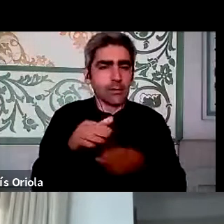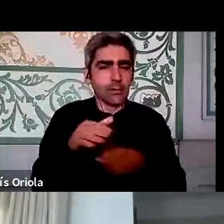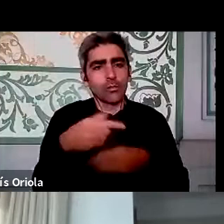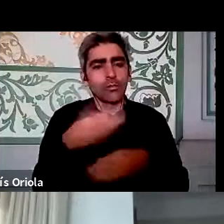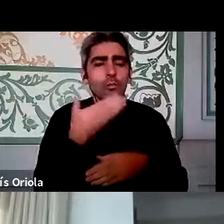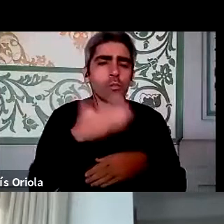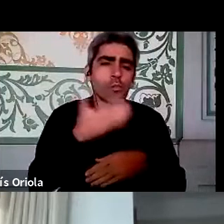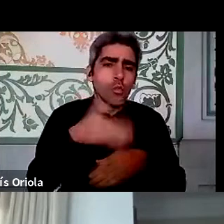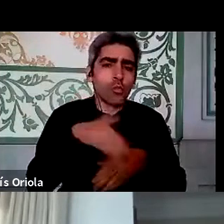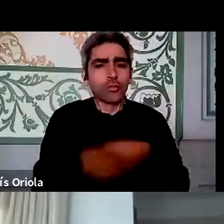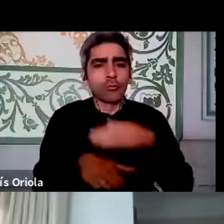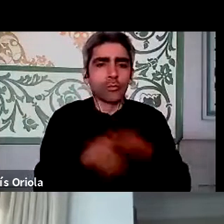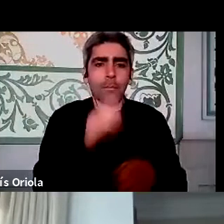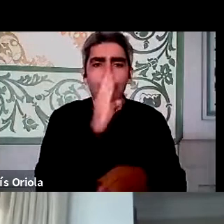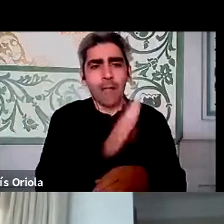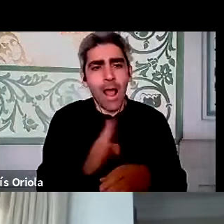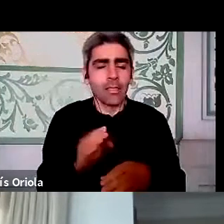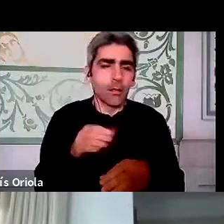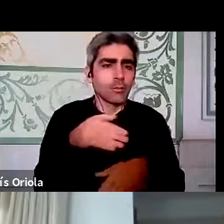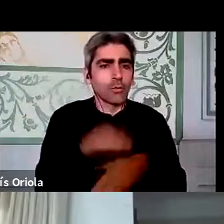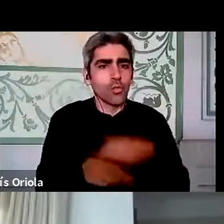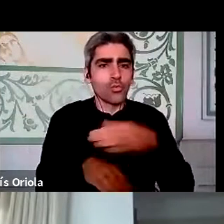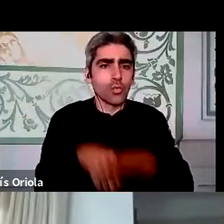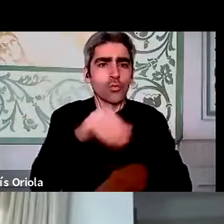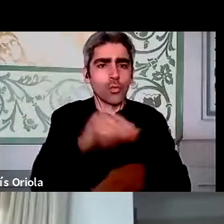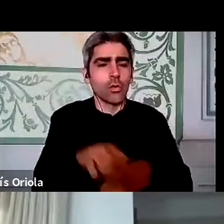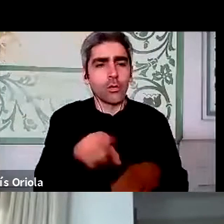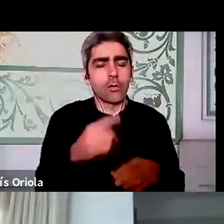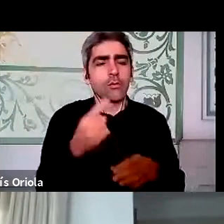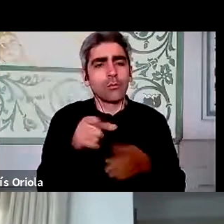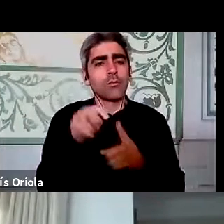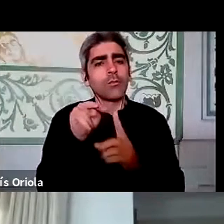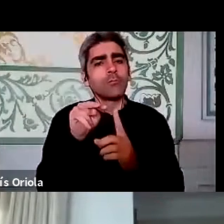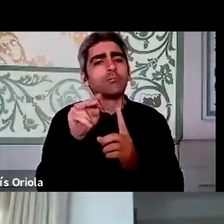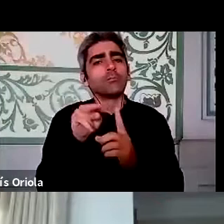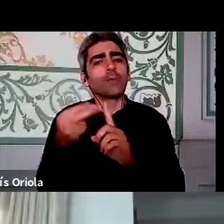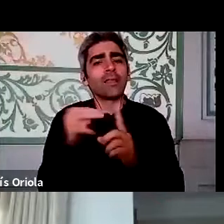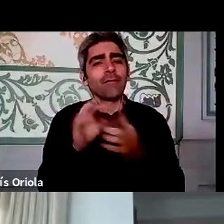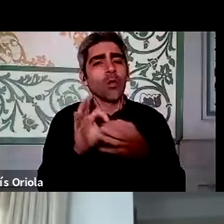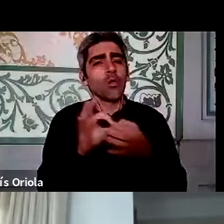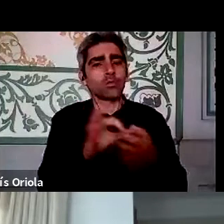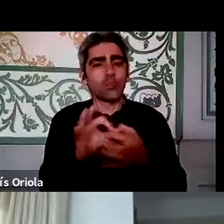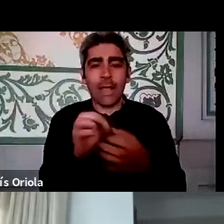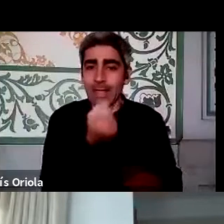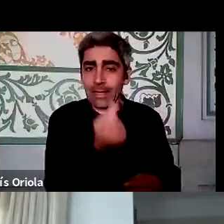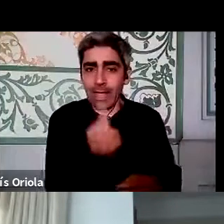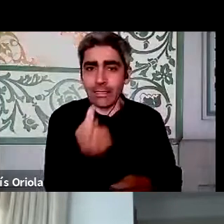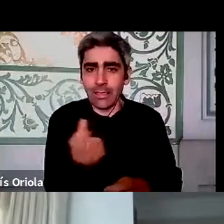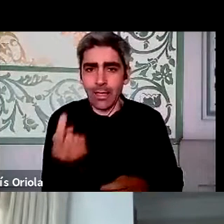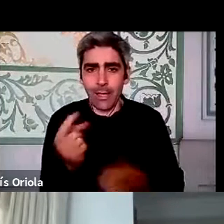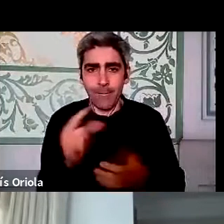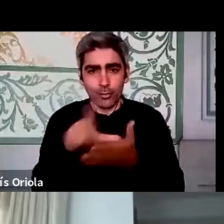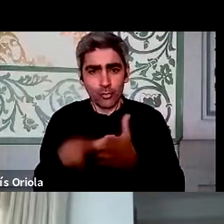fomos pondo em prática, uma dimensão colaborativa. Ou seja, para cada projeto, que chegaram